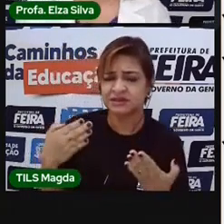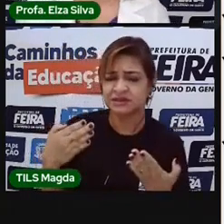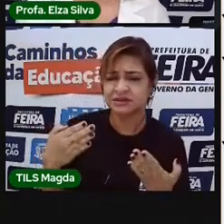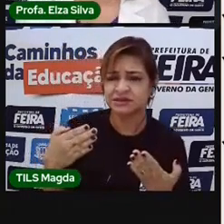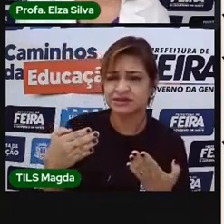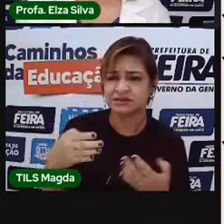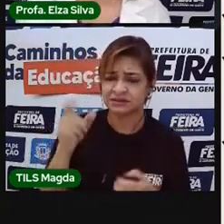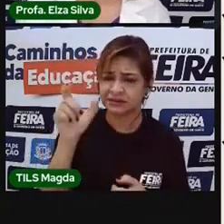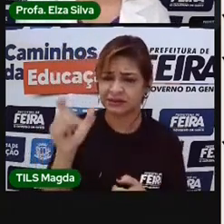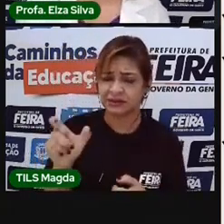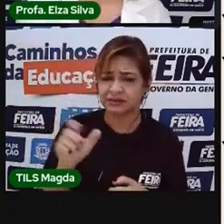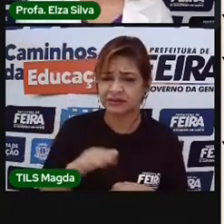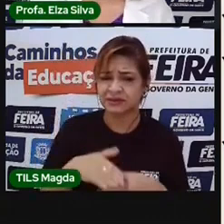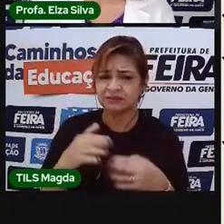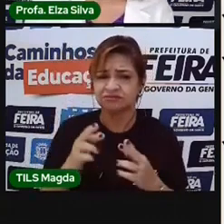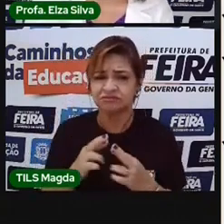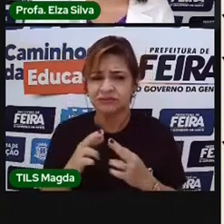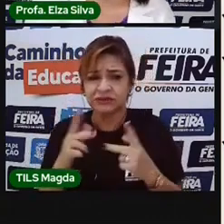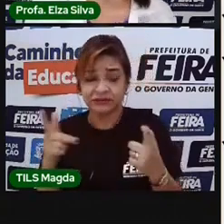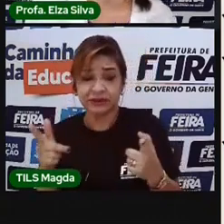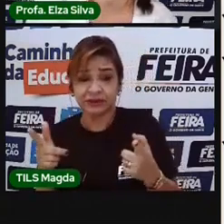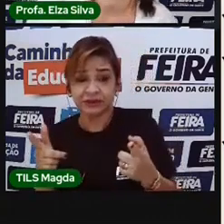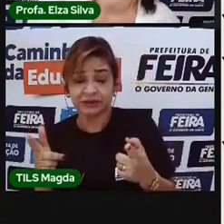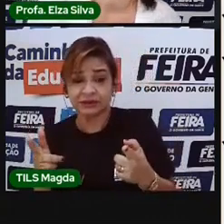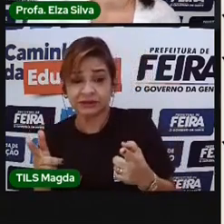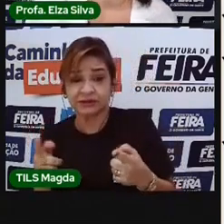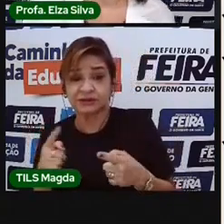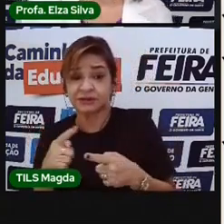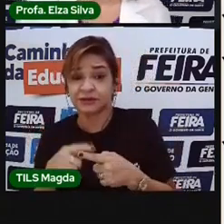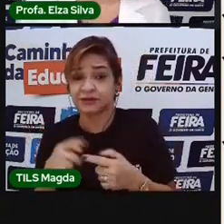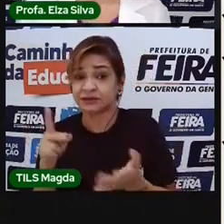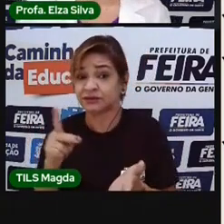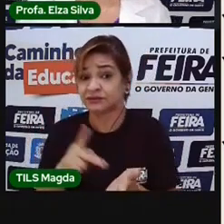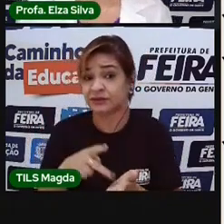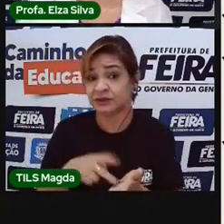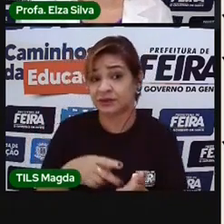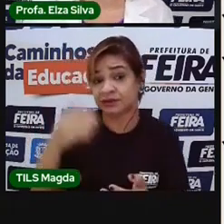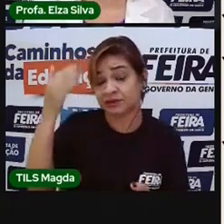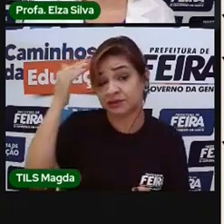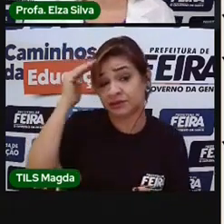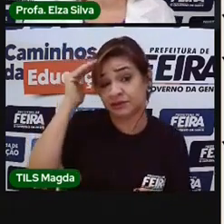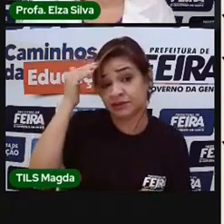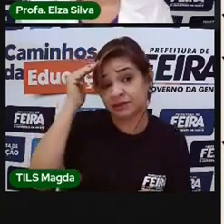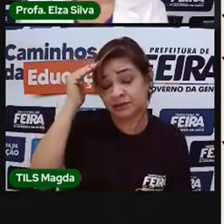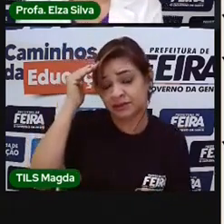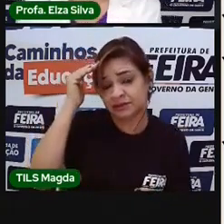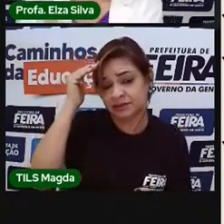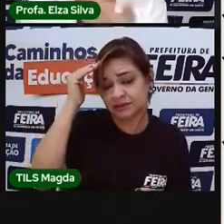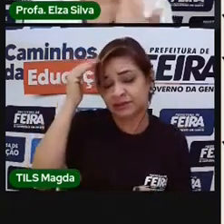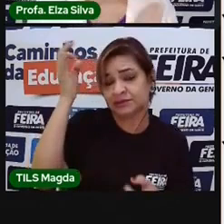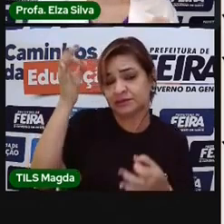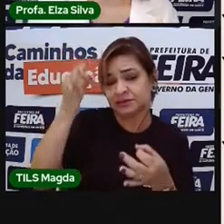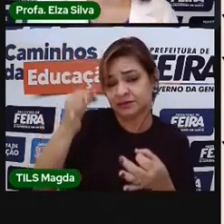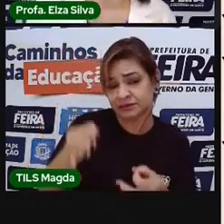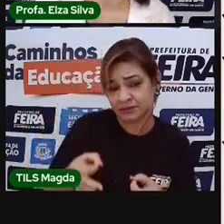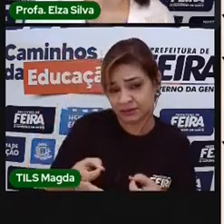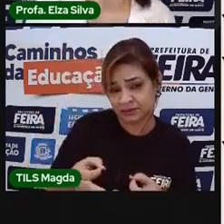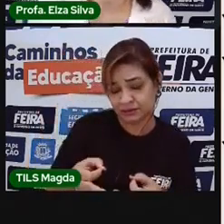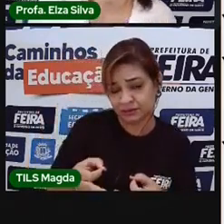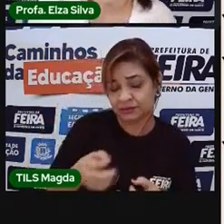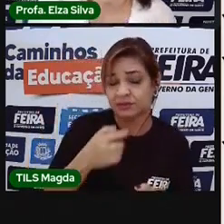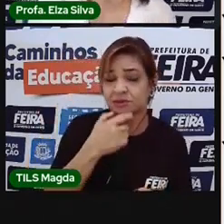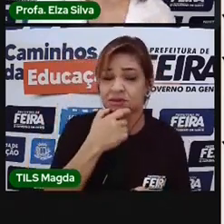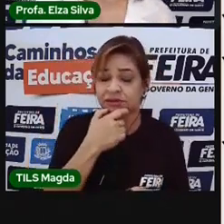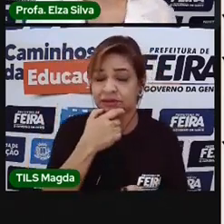Essas palavras, elas são importadas dos outros países, vêm para o nosso país,